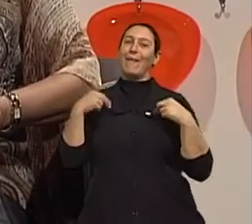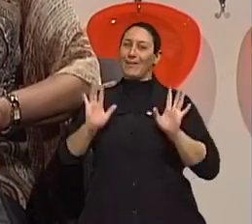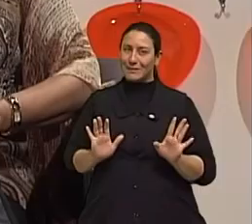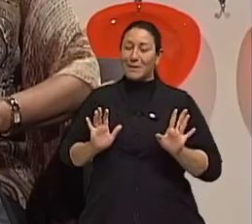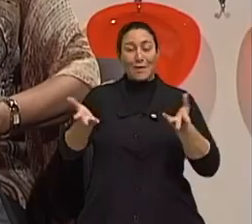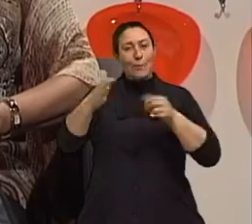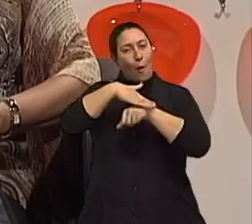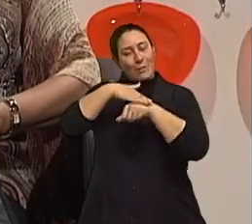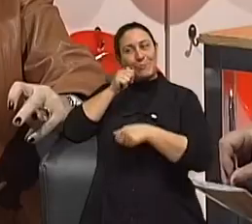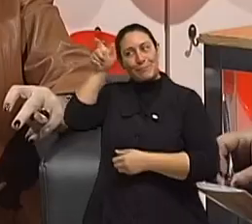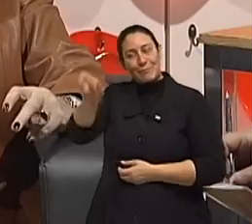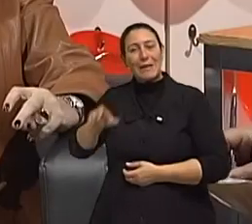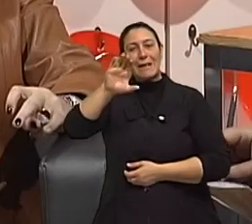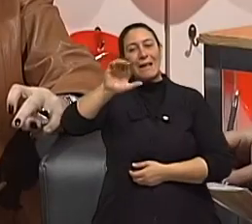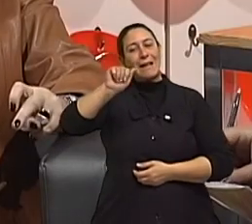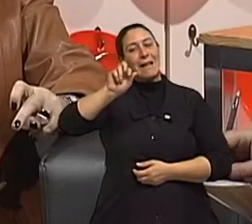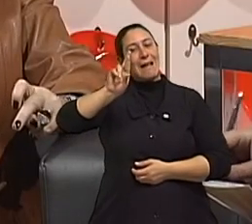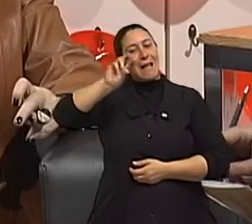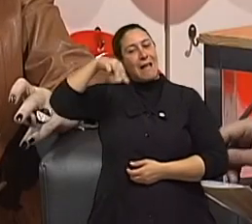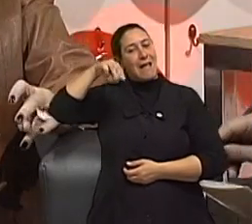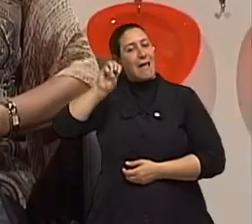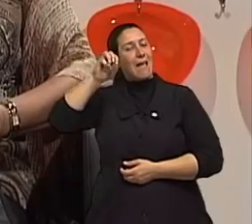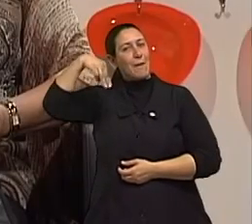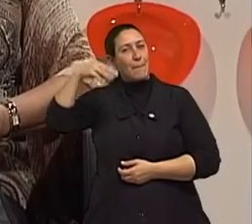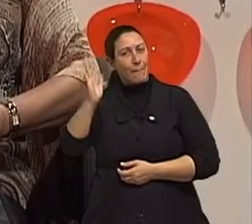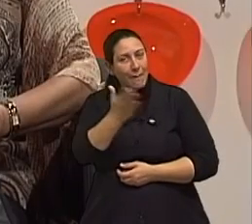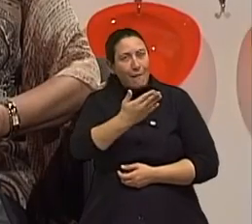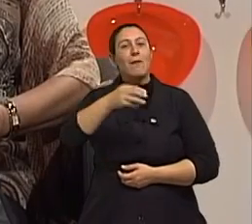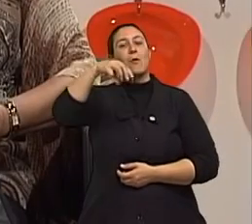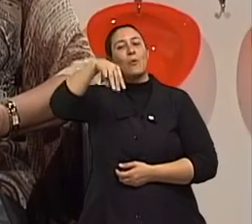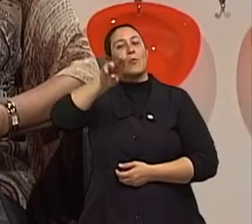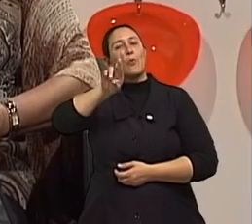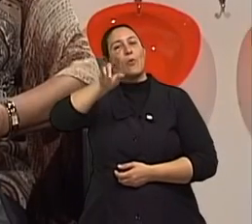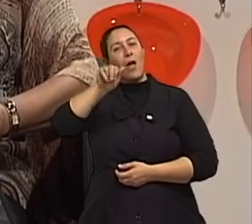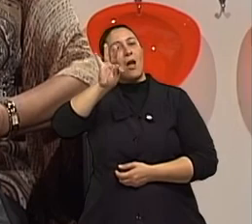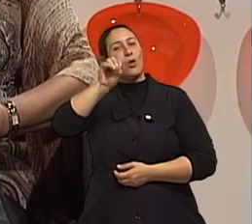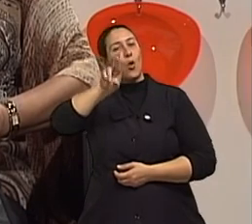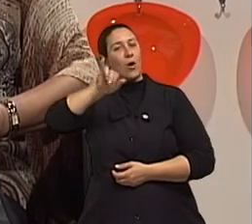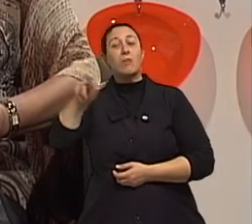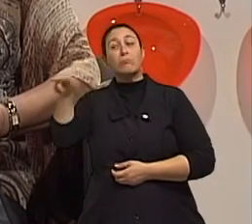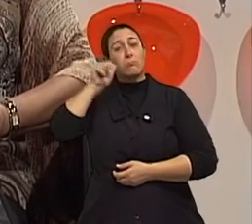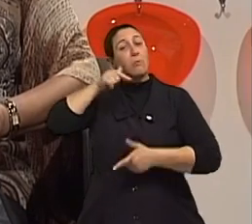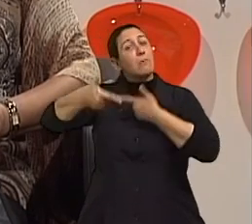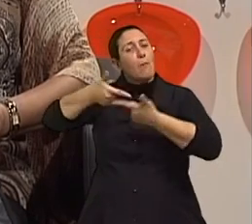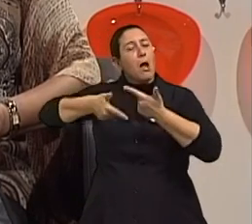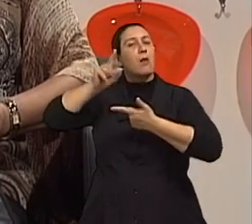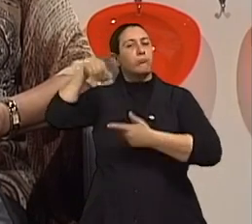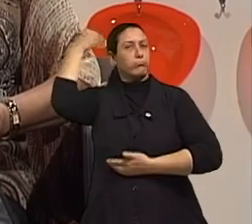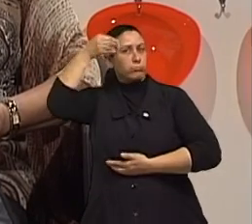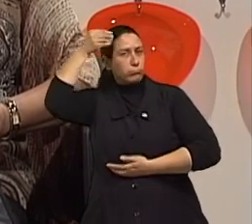psicóloga e psicanalista a doutora Carmen Muratori, que é coordenadora do Comitê Exercitando a Escuta Psicanalítica da